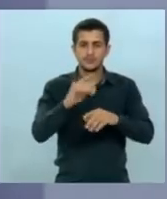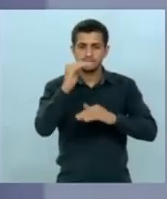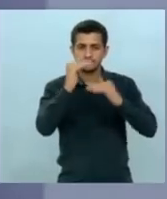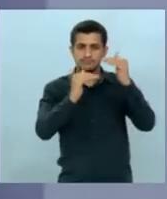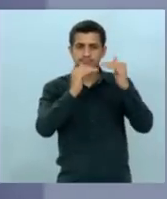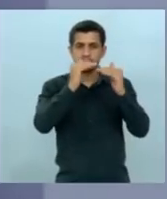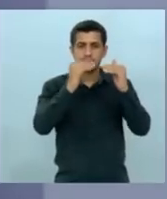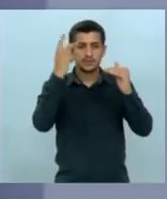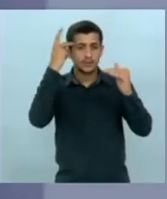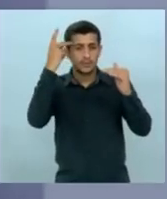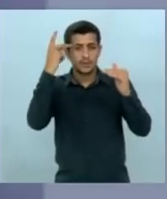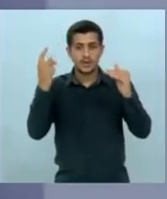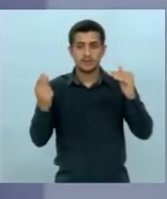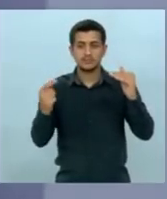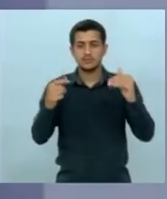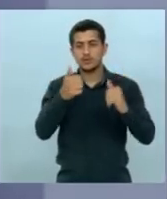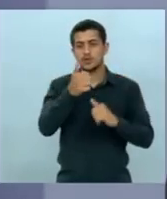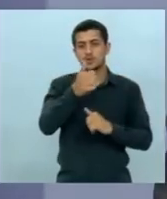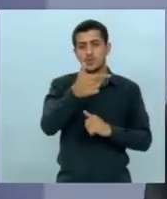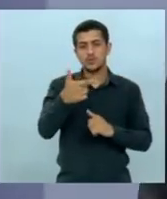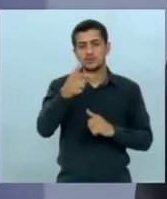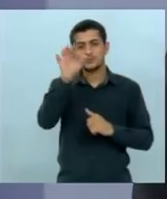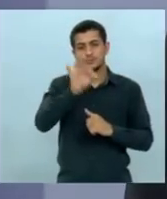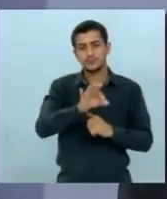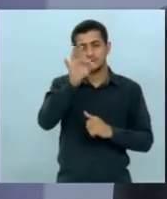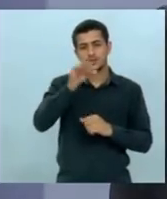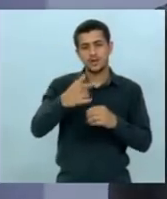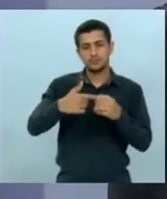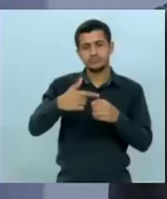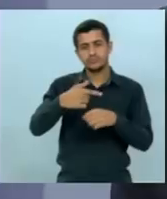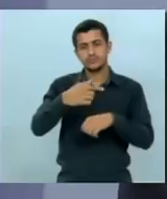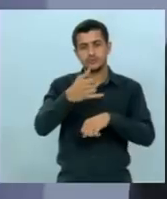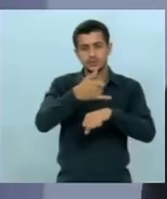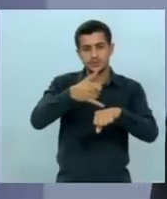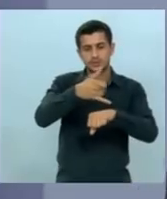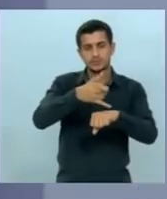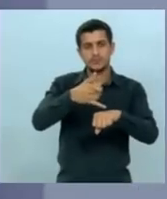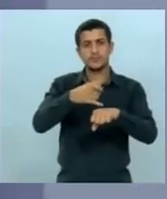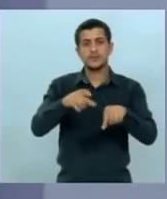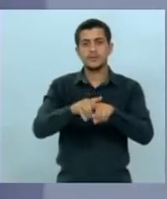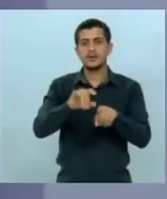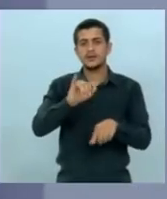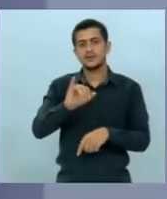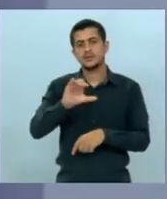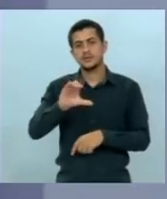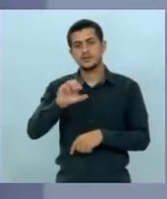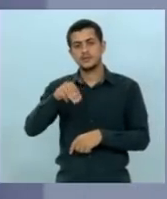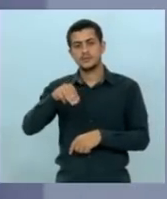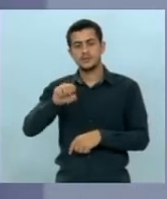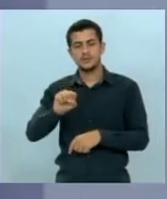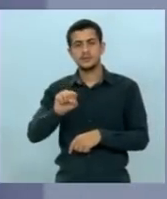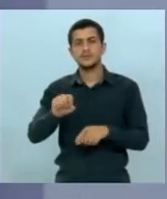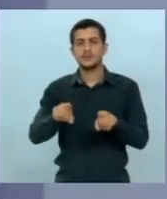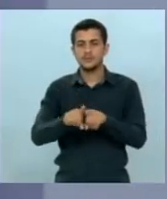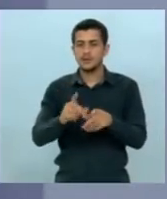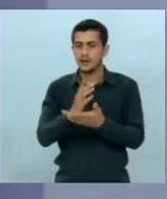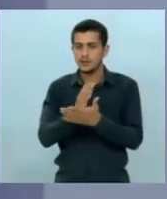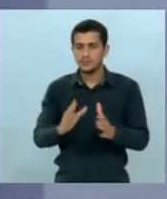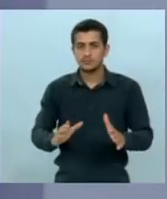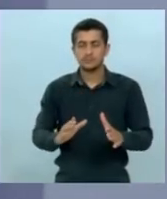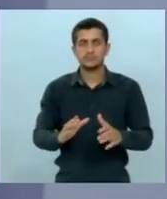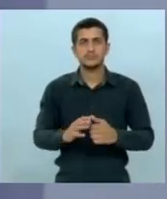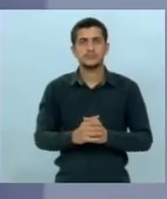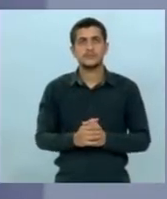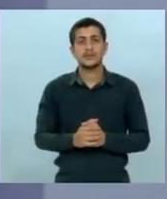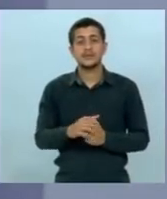ao estado de São Paulo 12% acabamos com o ICMS garantido e hoje a gente tem a proposta candidato se